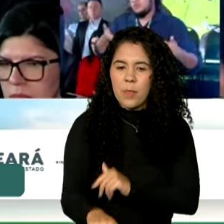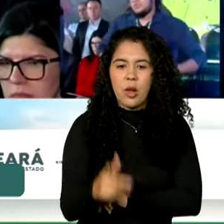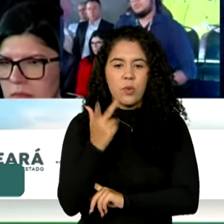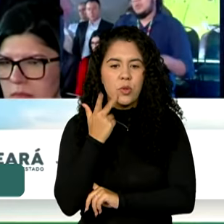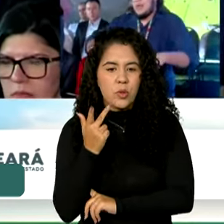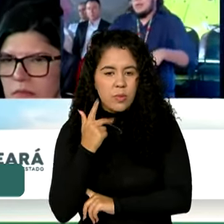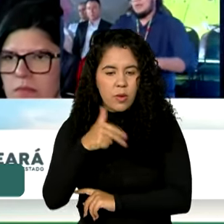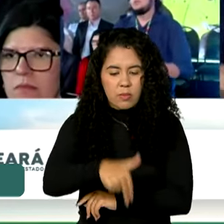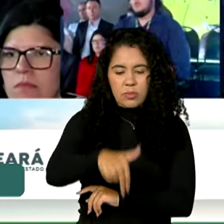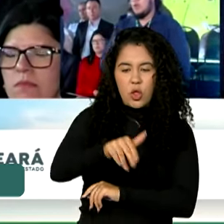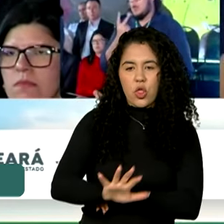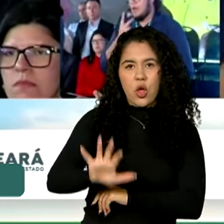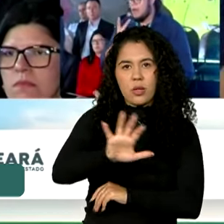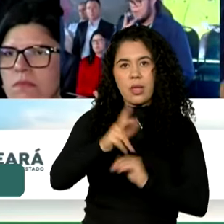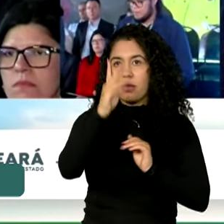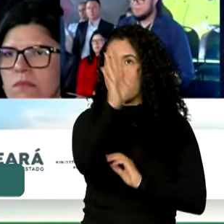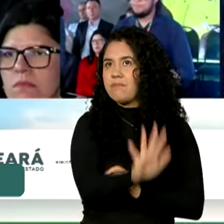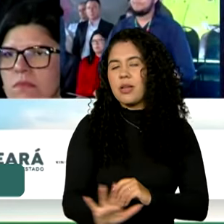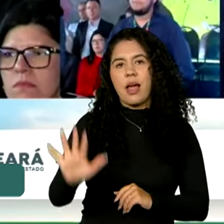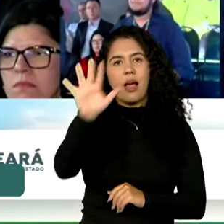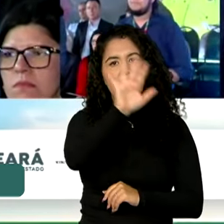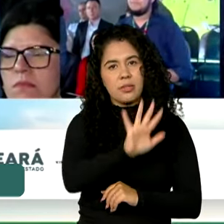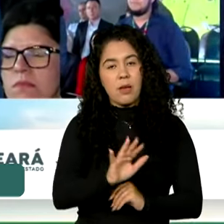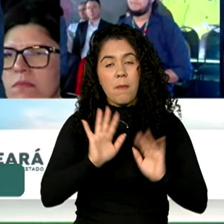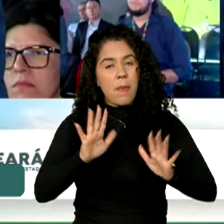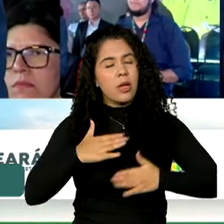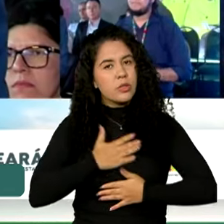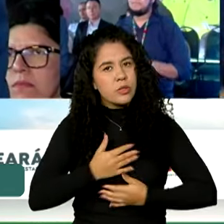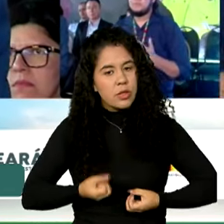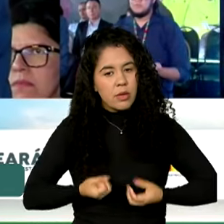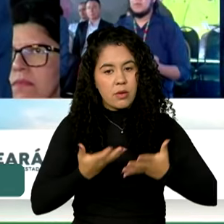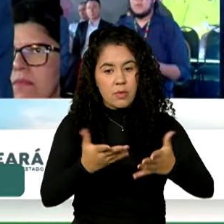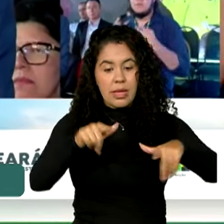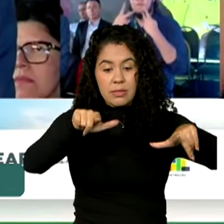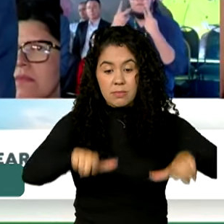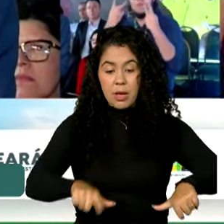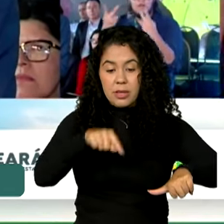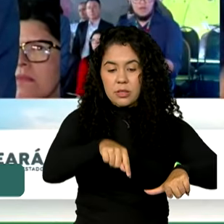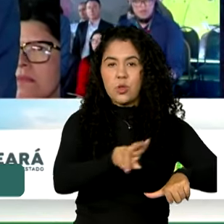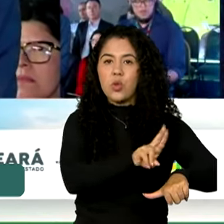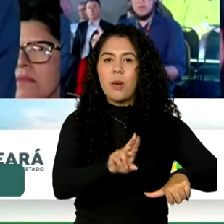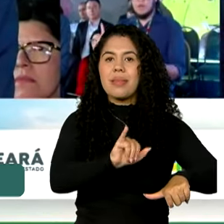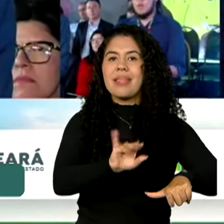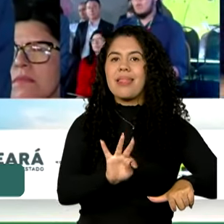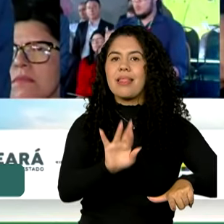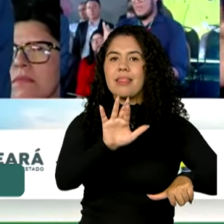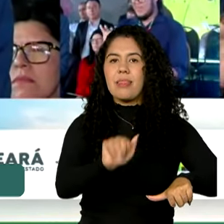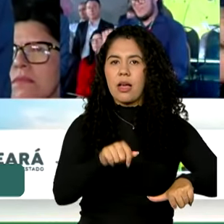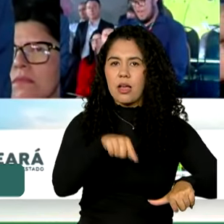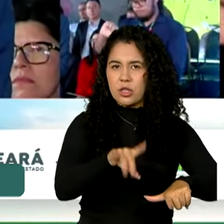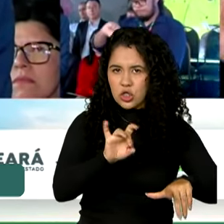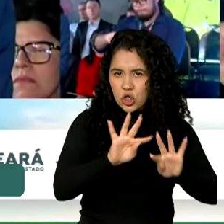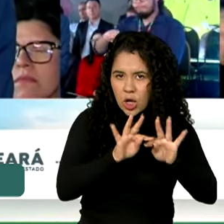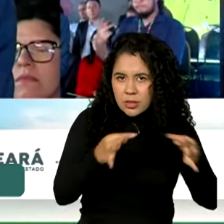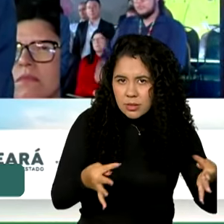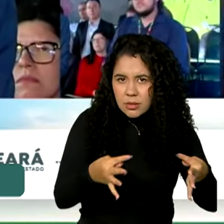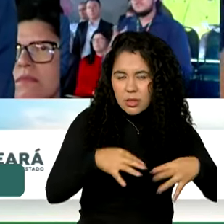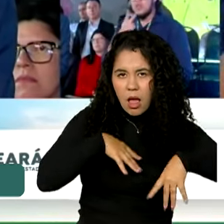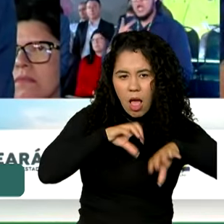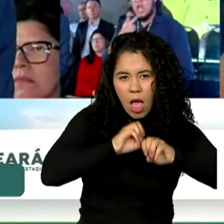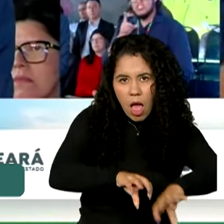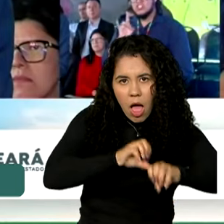brasileira nesse momento. Queria dizer que o ITA de Fortaleza não será apenas de instituição de ensino, como eu falei.